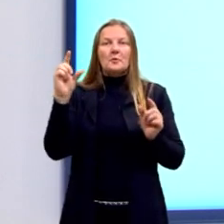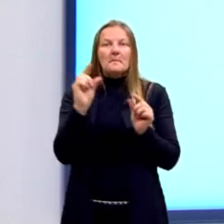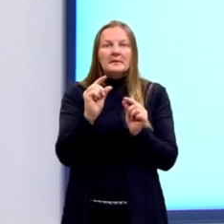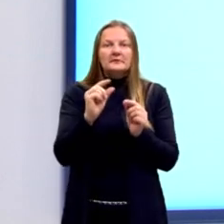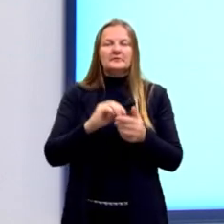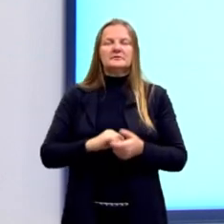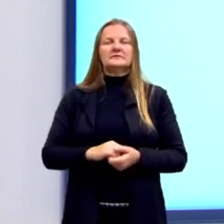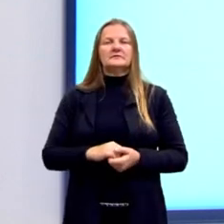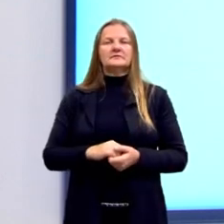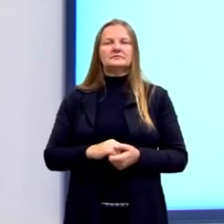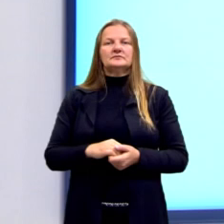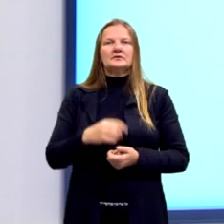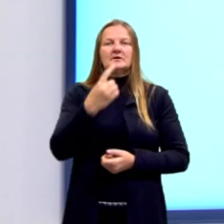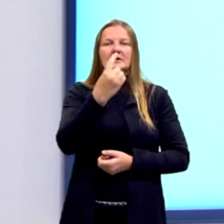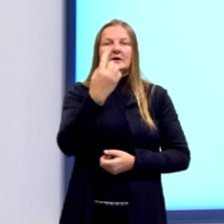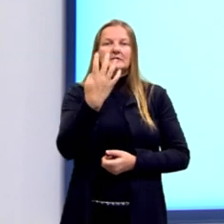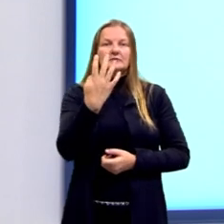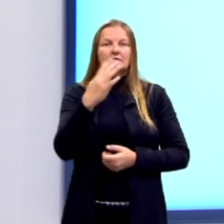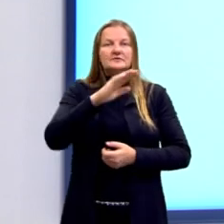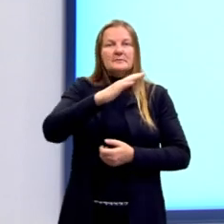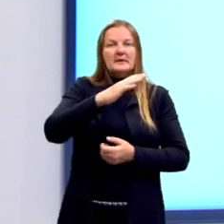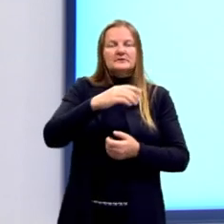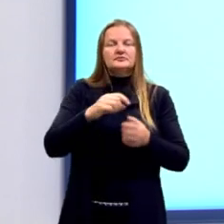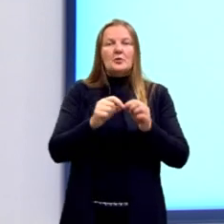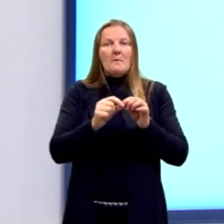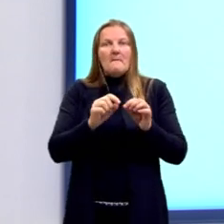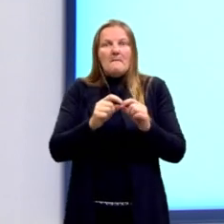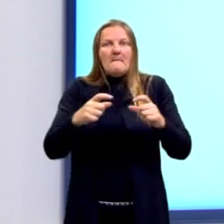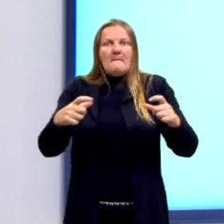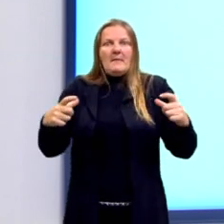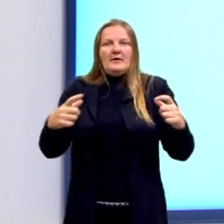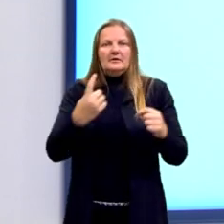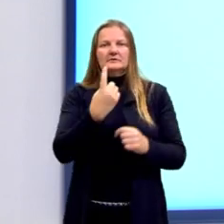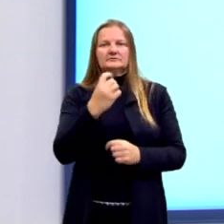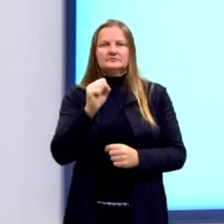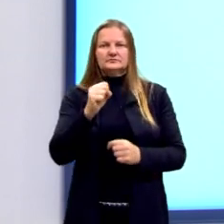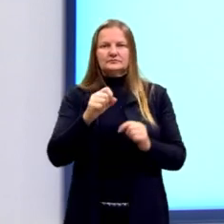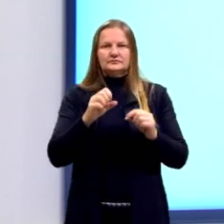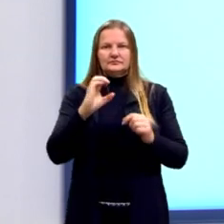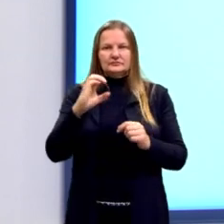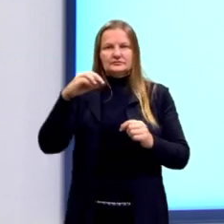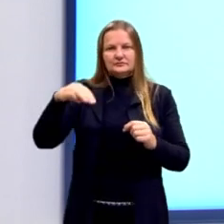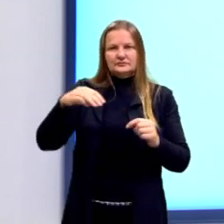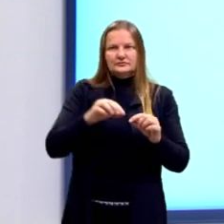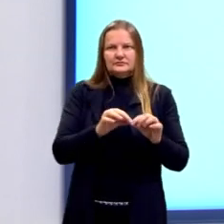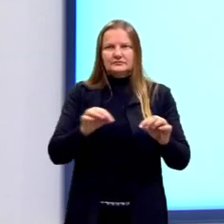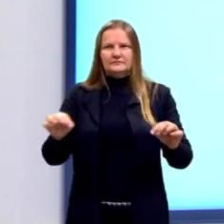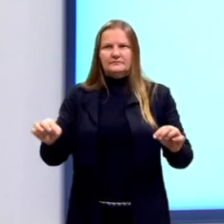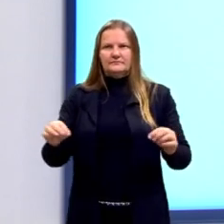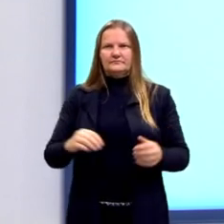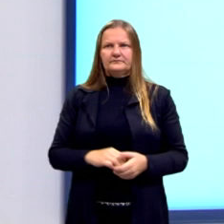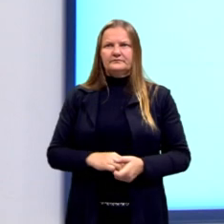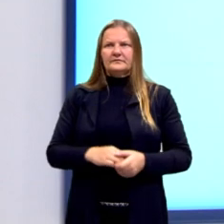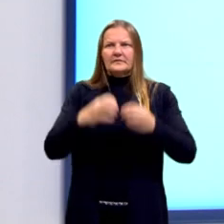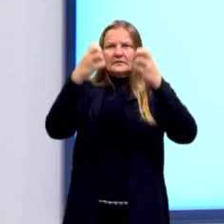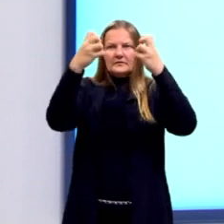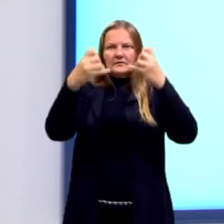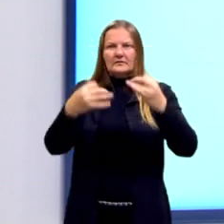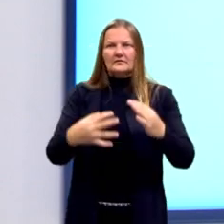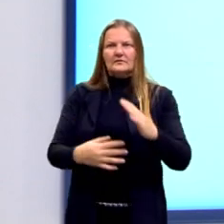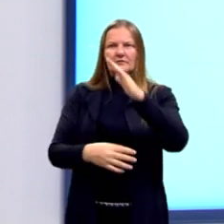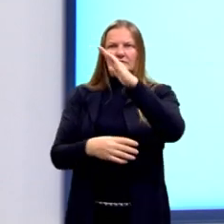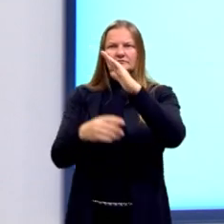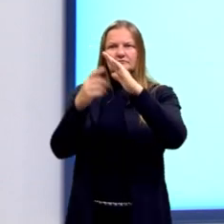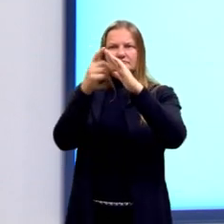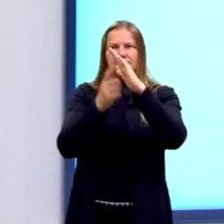outro, então, seria de 14 cm e o maior de 18 cm. Então, a nossa figura já fica ali de uma